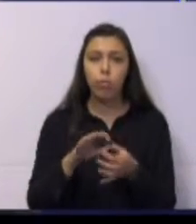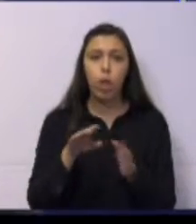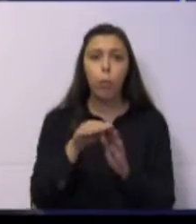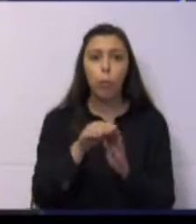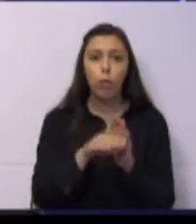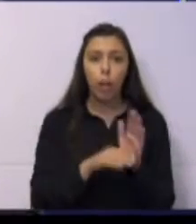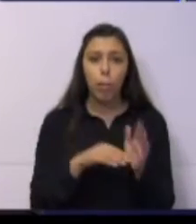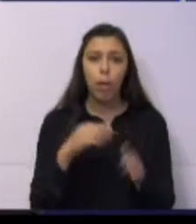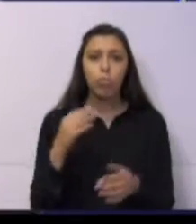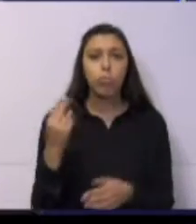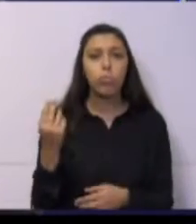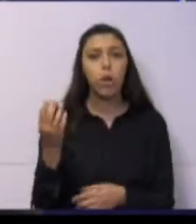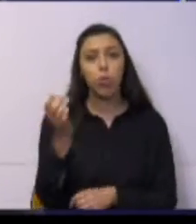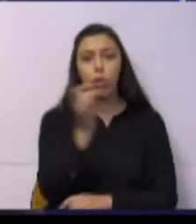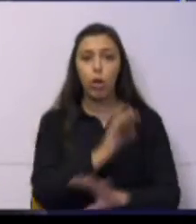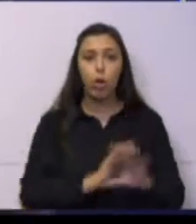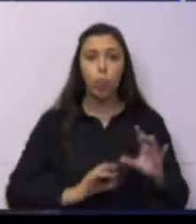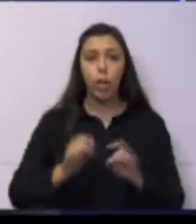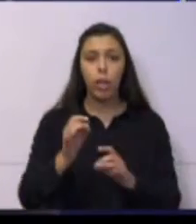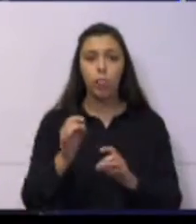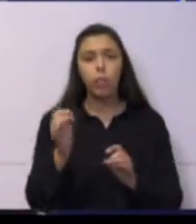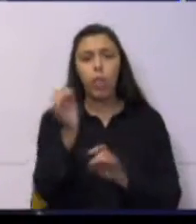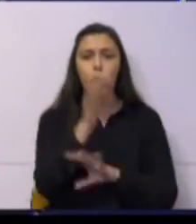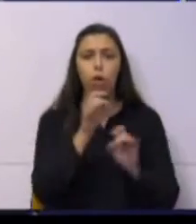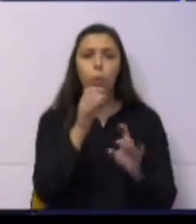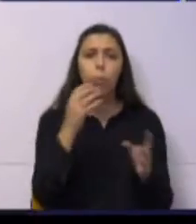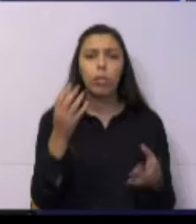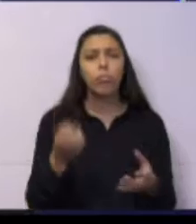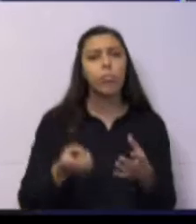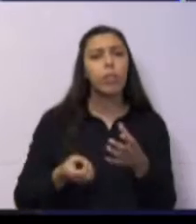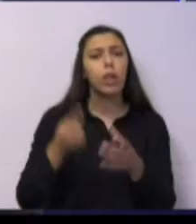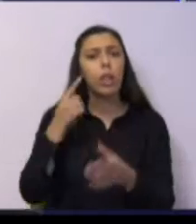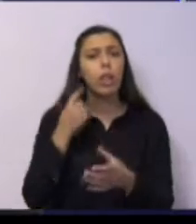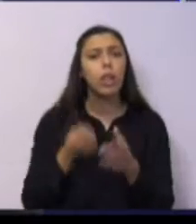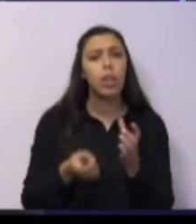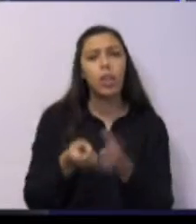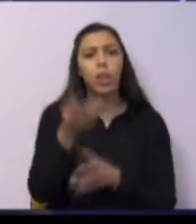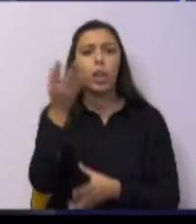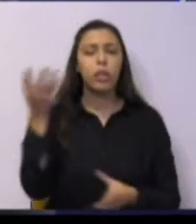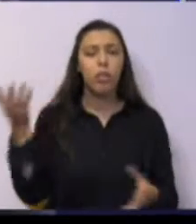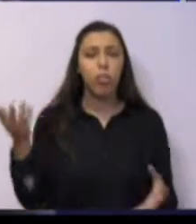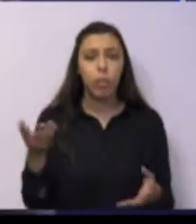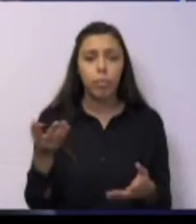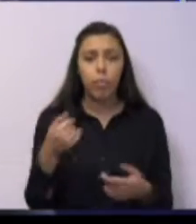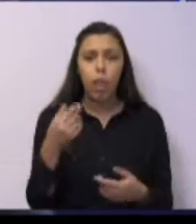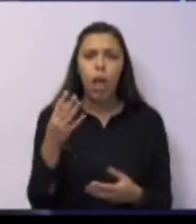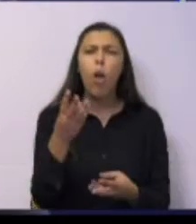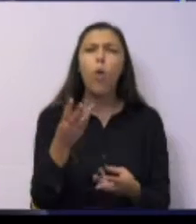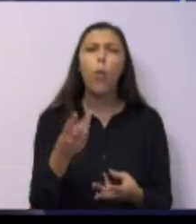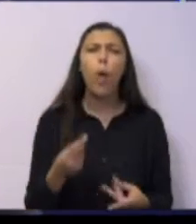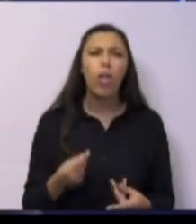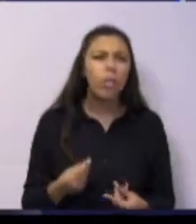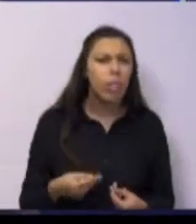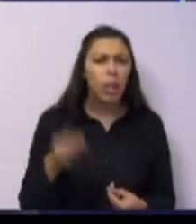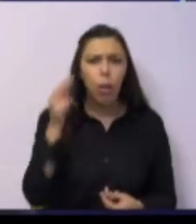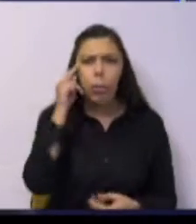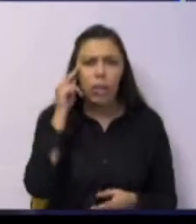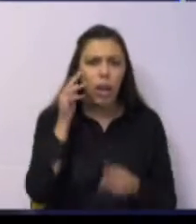Municipal de São